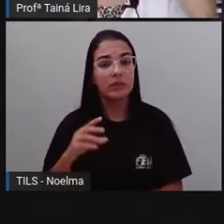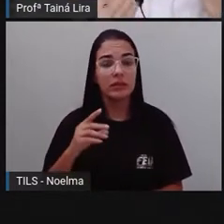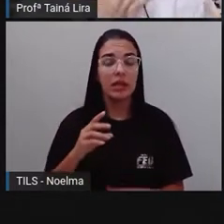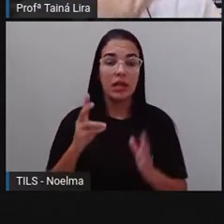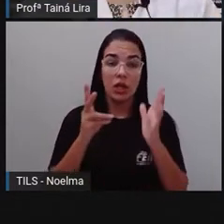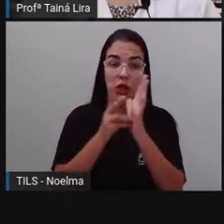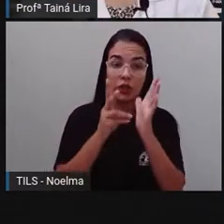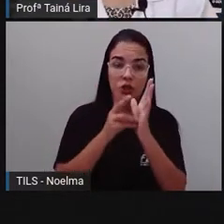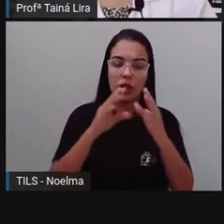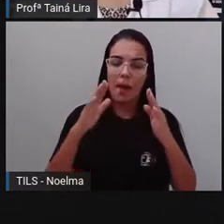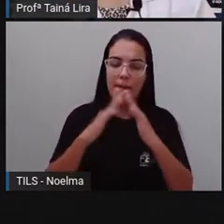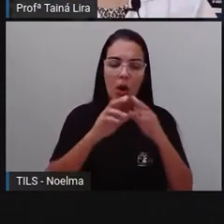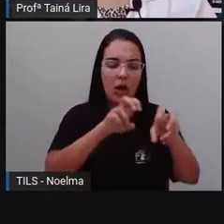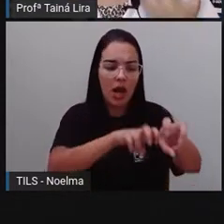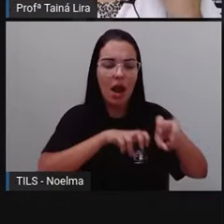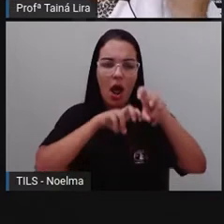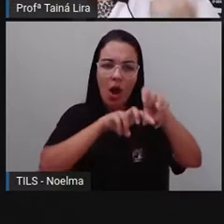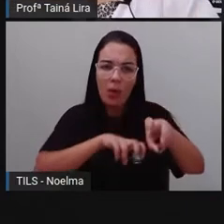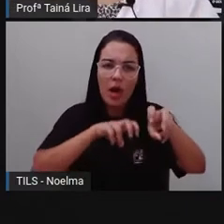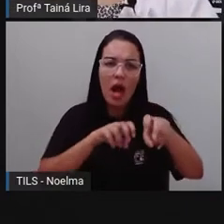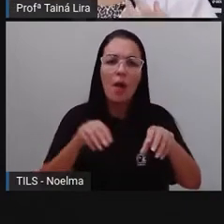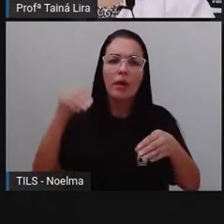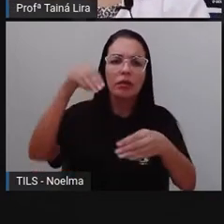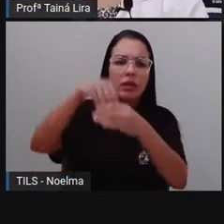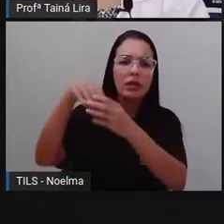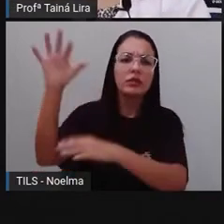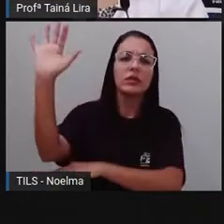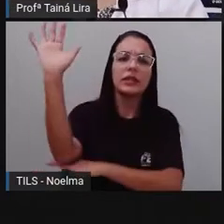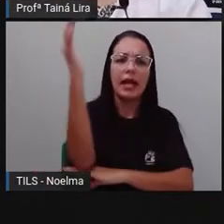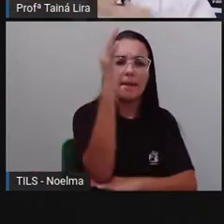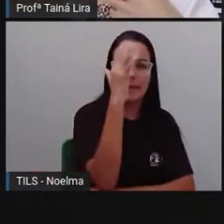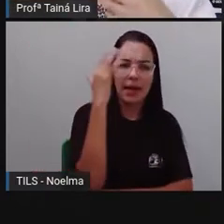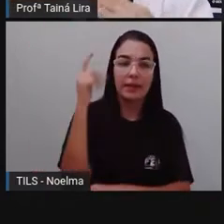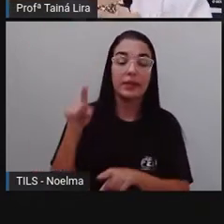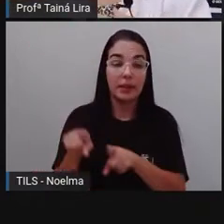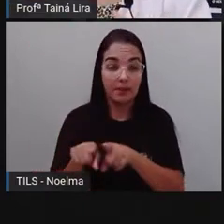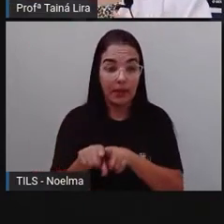rural, na região de mata, e que vão viver, né,